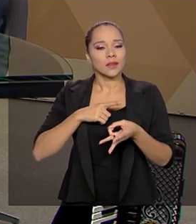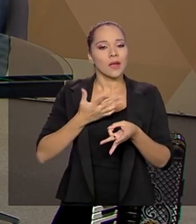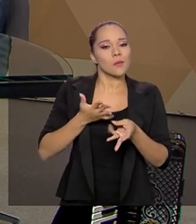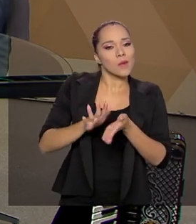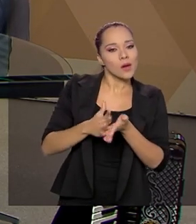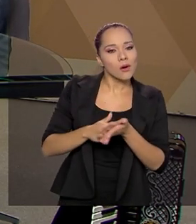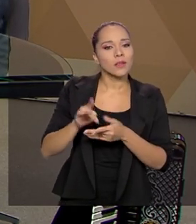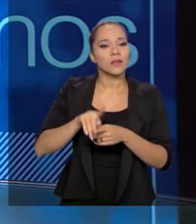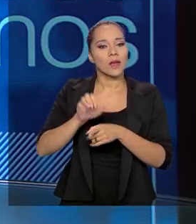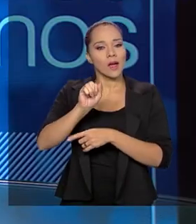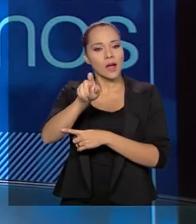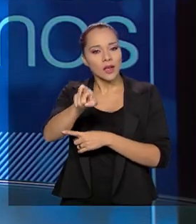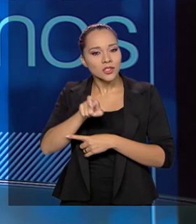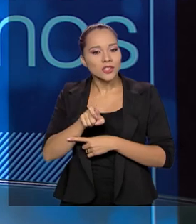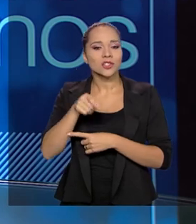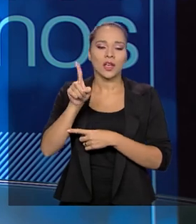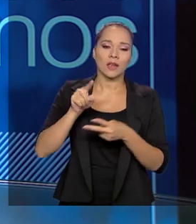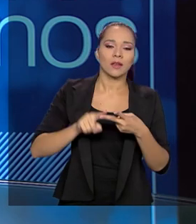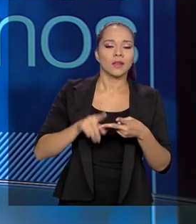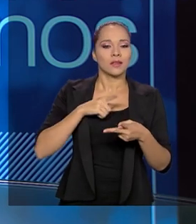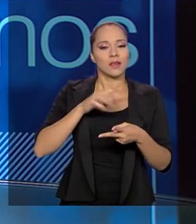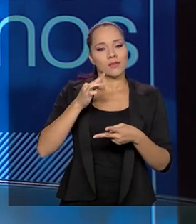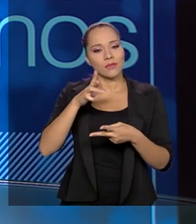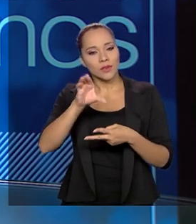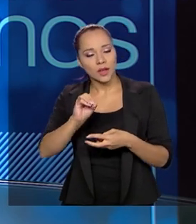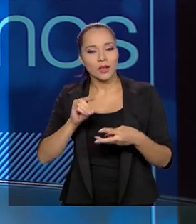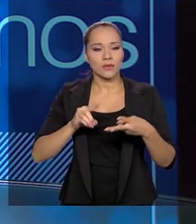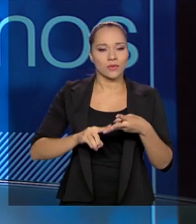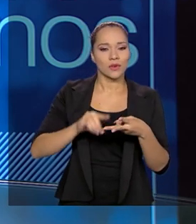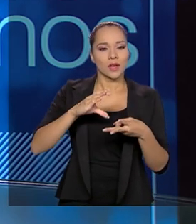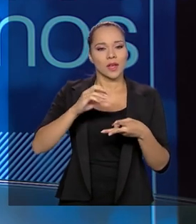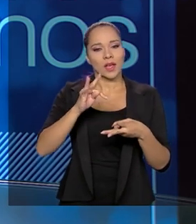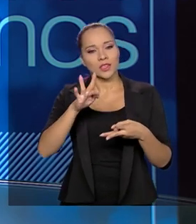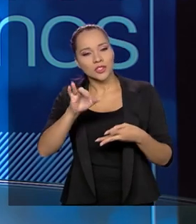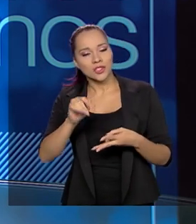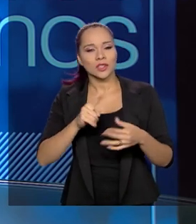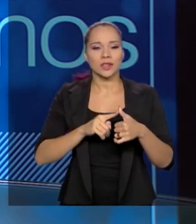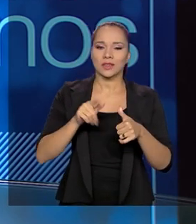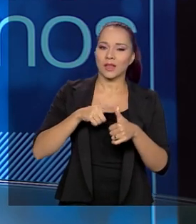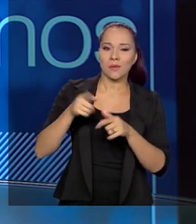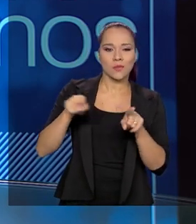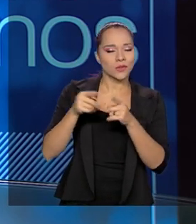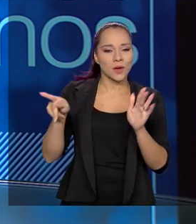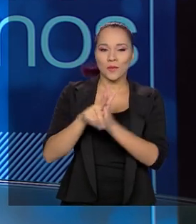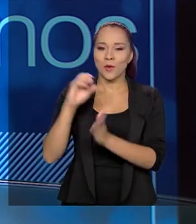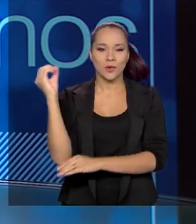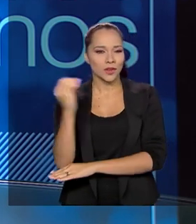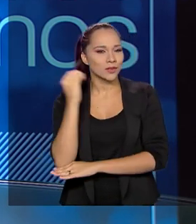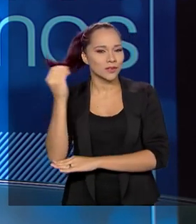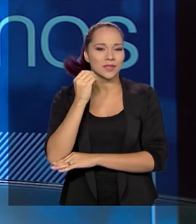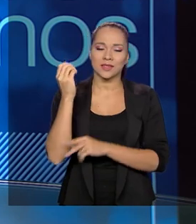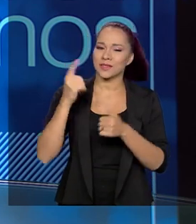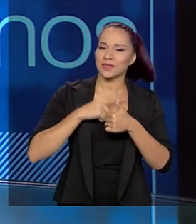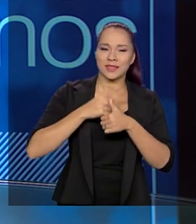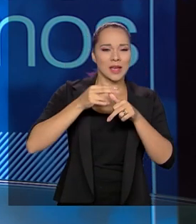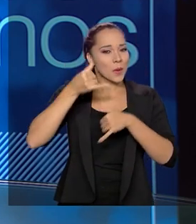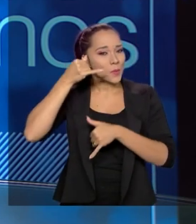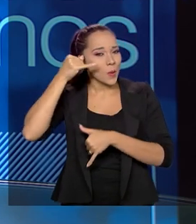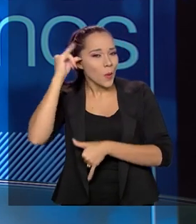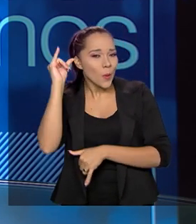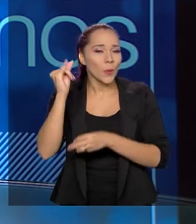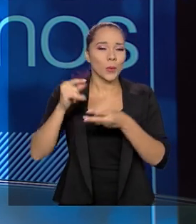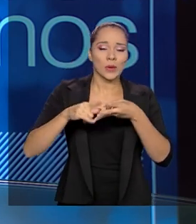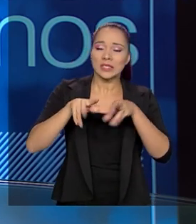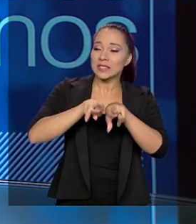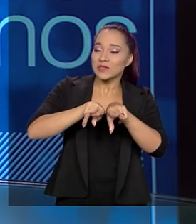Brasil tem o axé, o Brasil tem o frevo, o Brasil tem a catira, o Brasil tem o xote gaúcho, o Brasil tem o tiamamé, o Brasil tem o boi bumbá, o Brasil tem o forró,